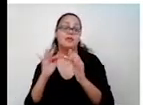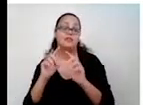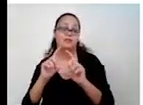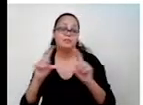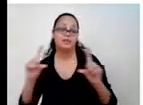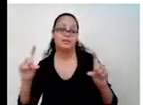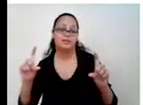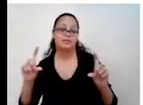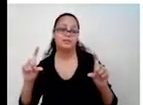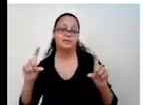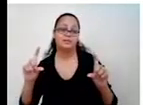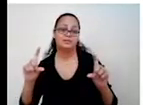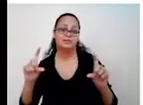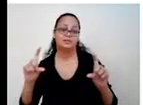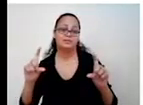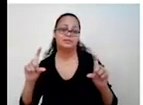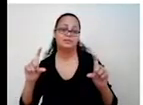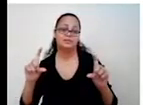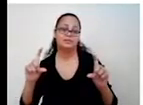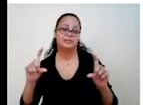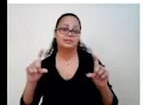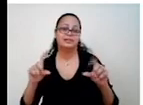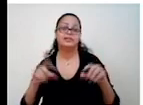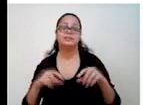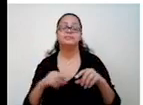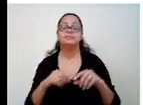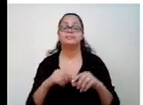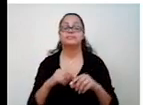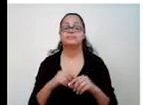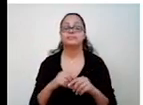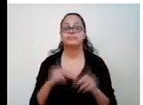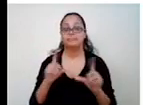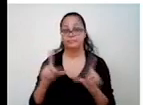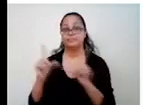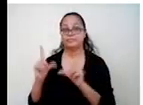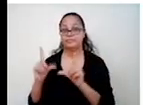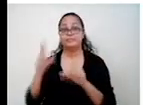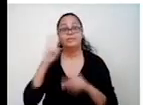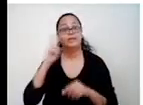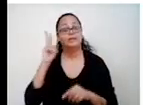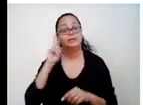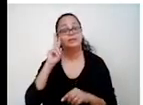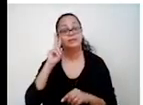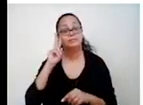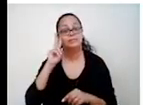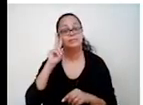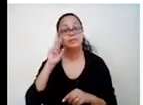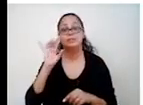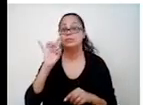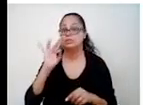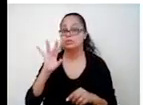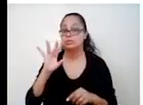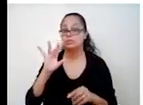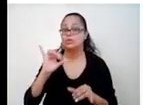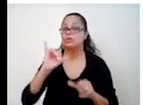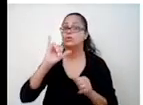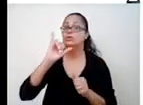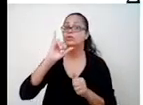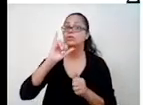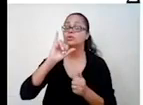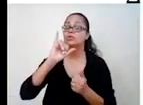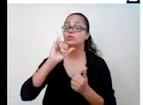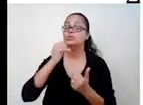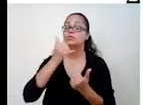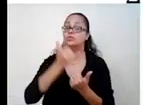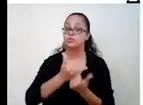menos, raiz quadrada de delta, dividido por 2 vezes a. Relembrando, é só substituir os valores numéricos aqui.